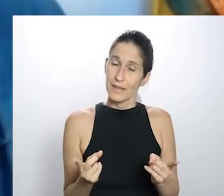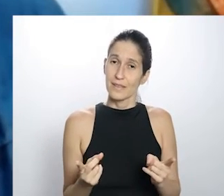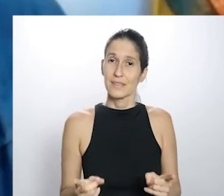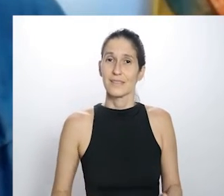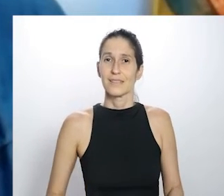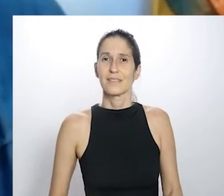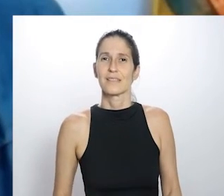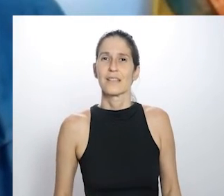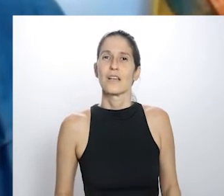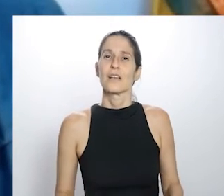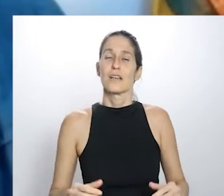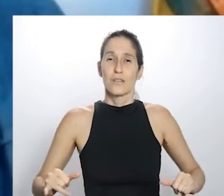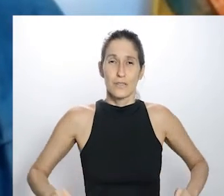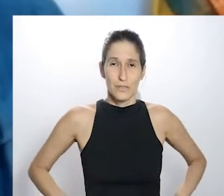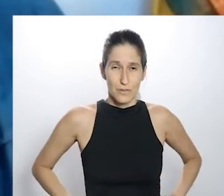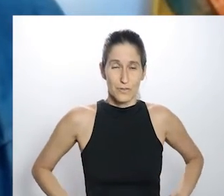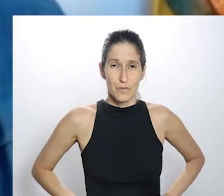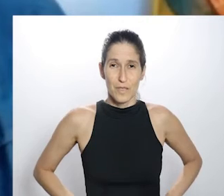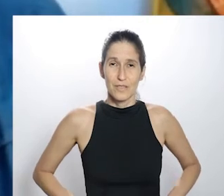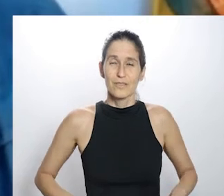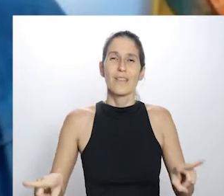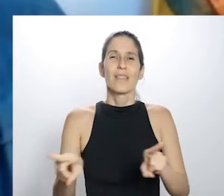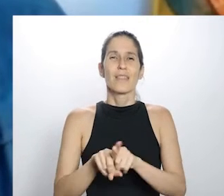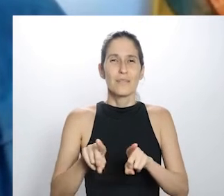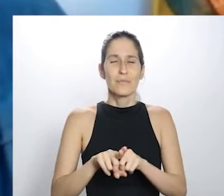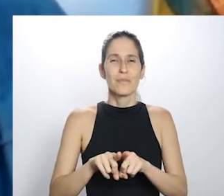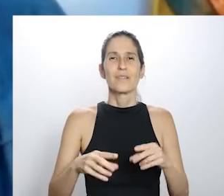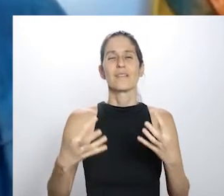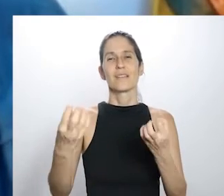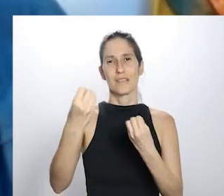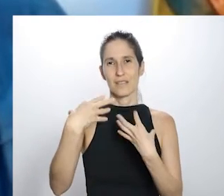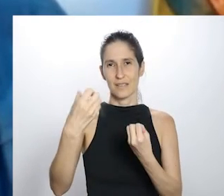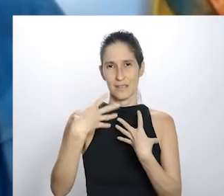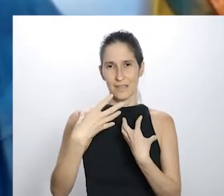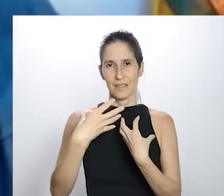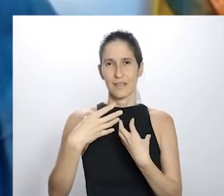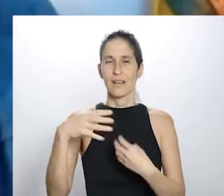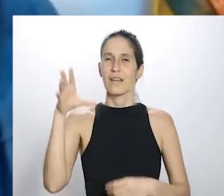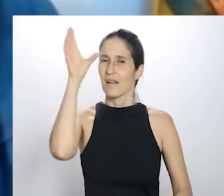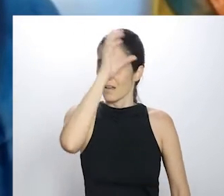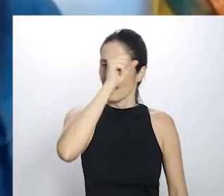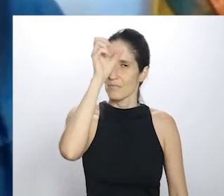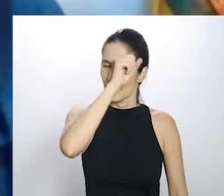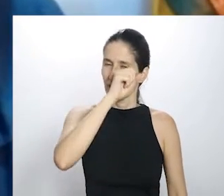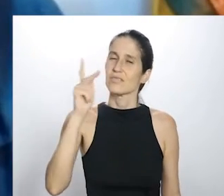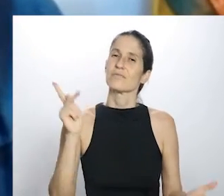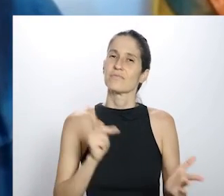aquela história, pela dor também se aprende e a dor ensina a parir.